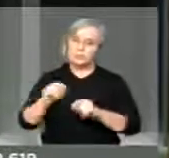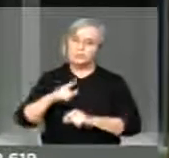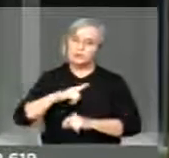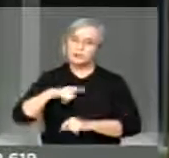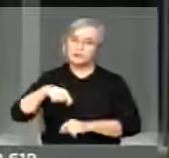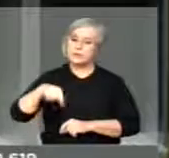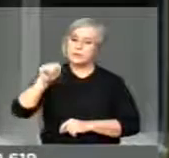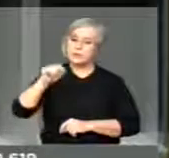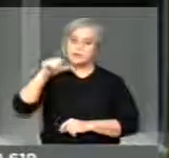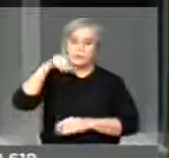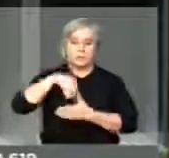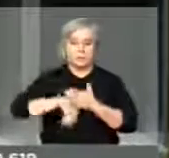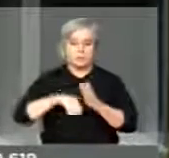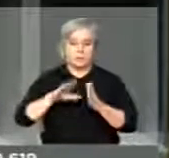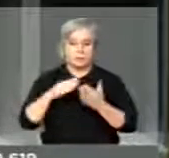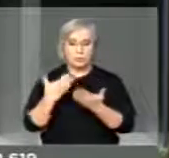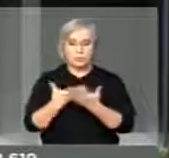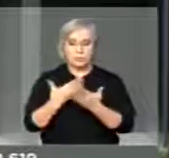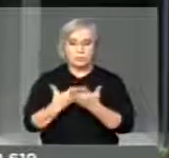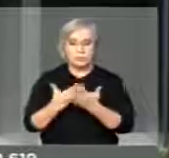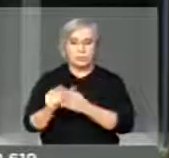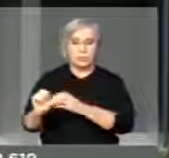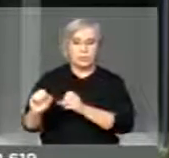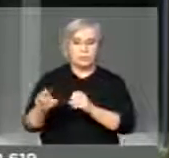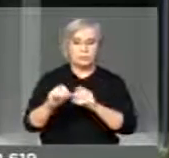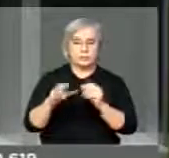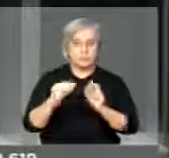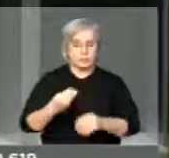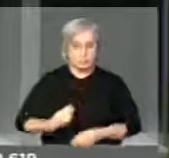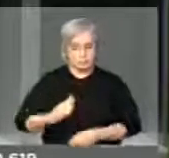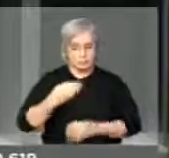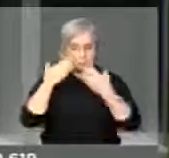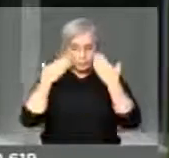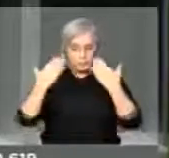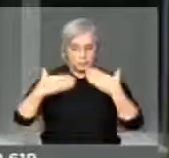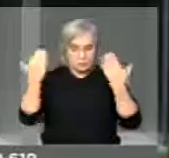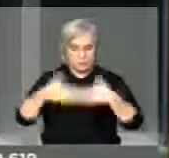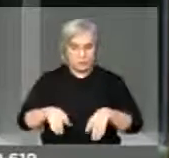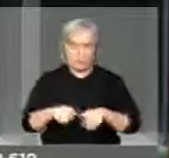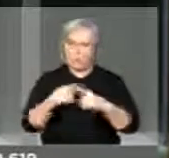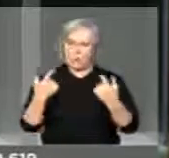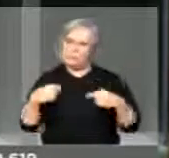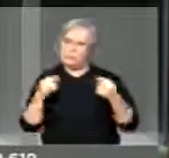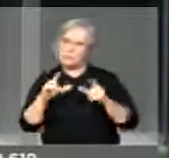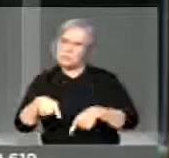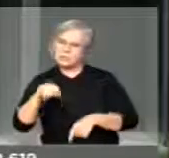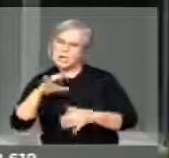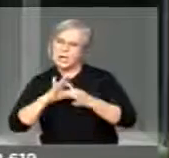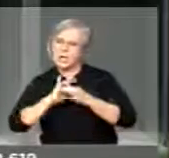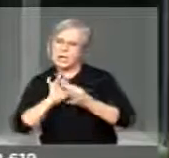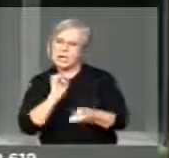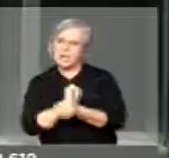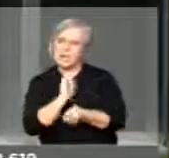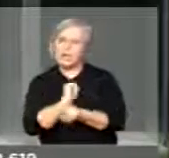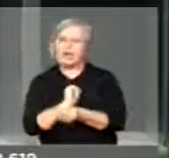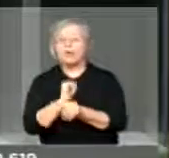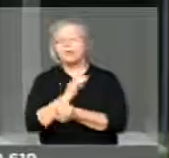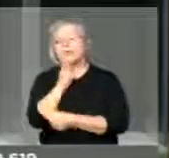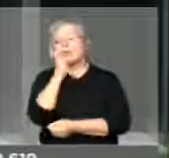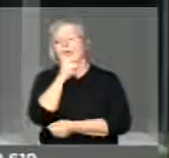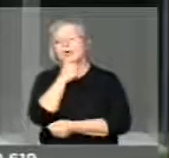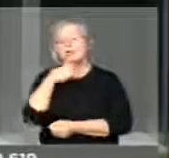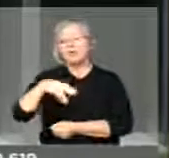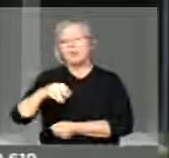ensino presencial e não precisa passar por uma autorização demorada do Ministério da Educação